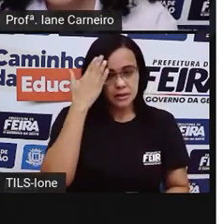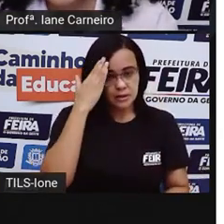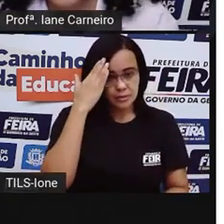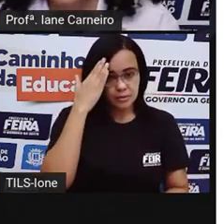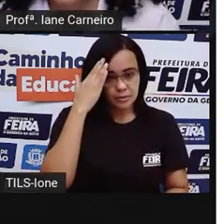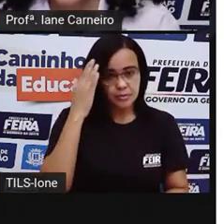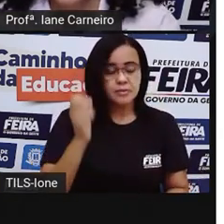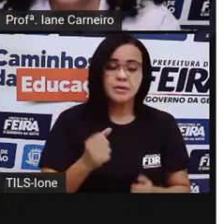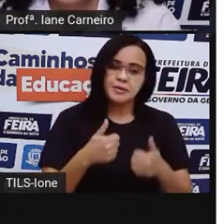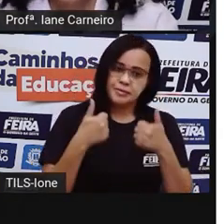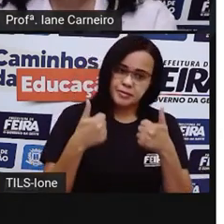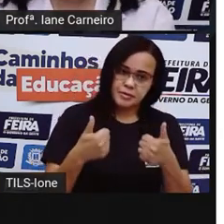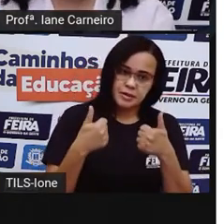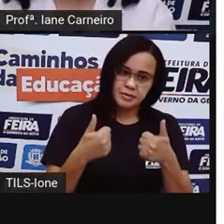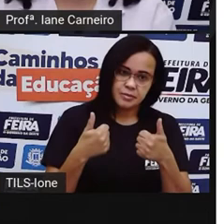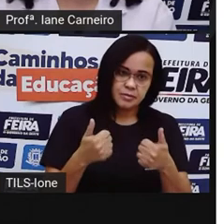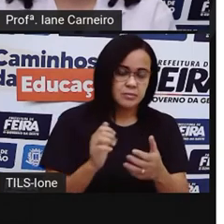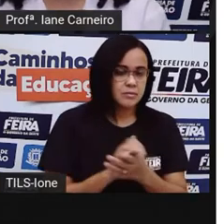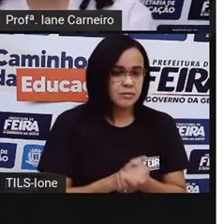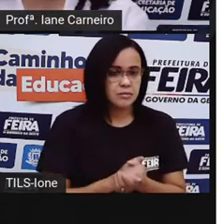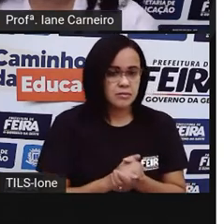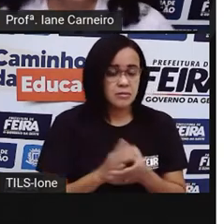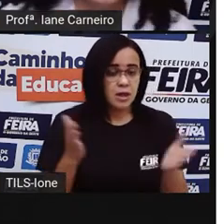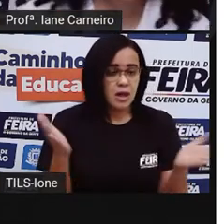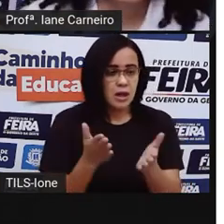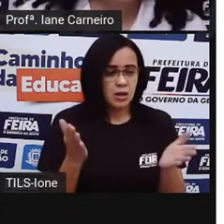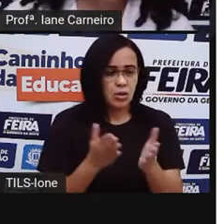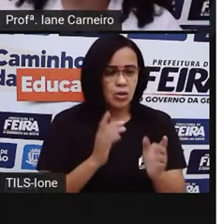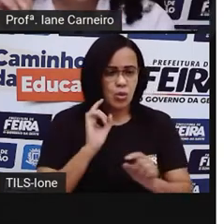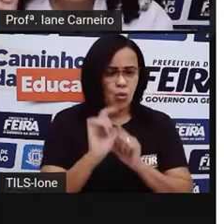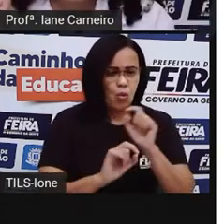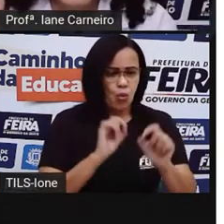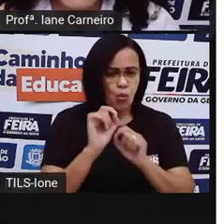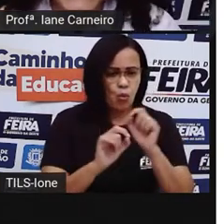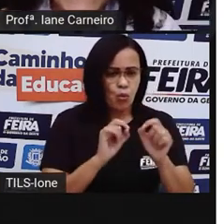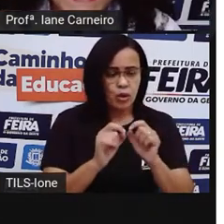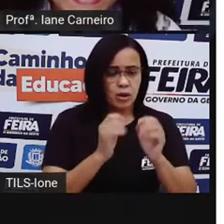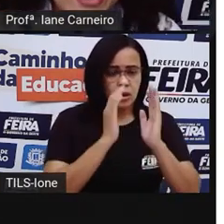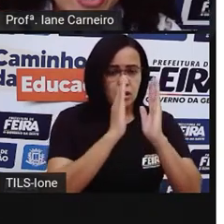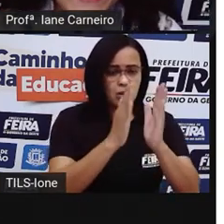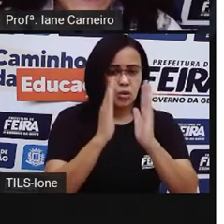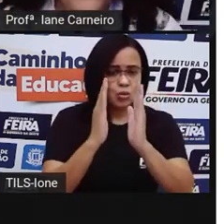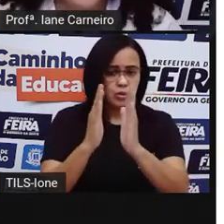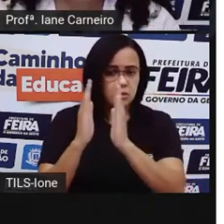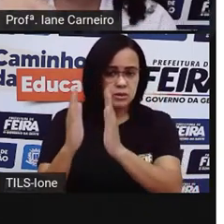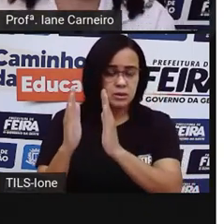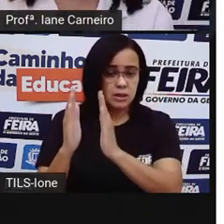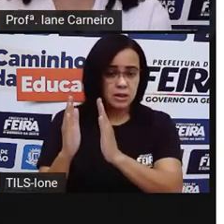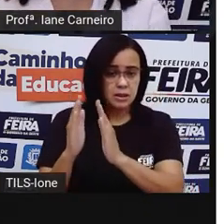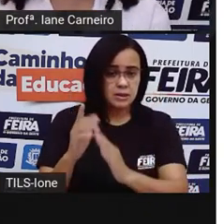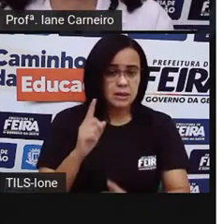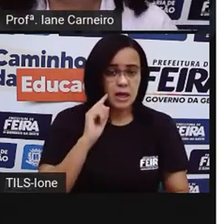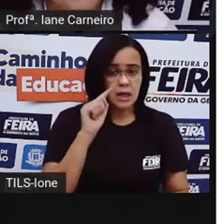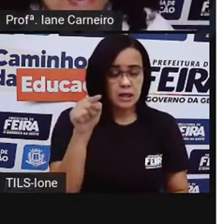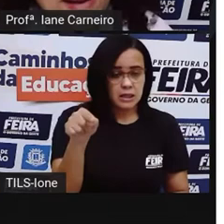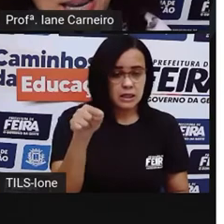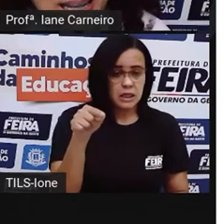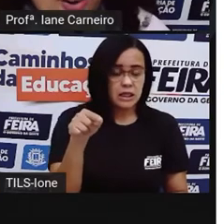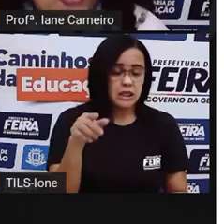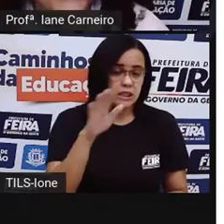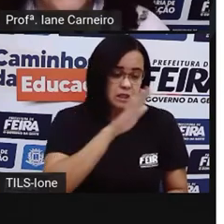Beleza. A Pro agora quer saber qual é a coordenada dessa criança aí, ó, que está com o rostinho